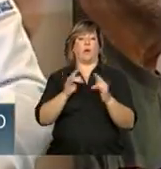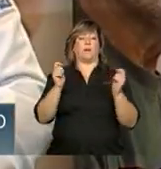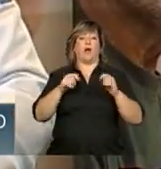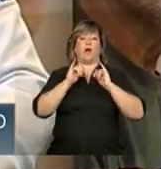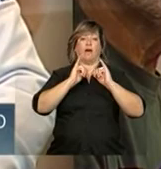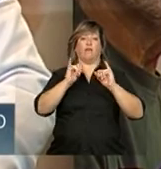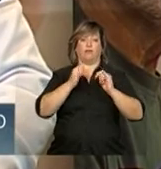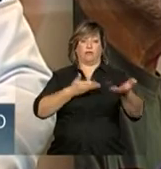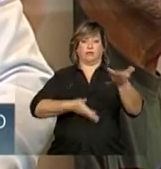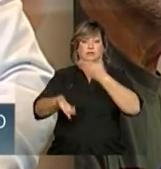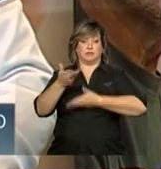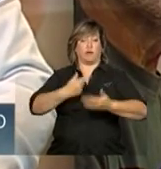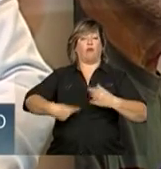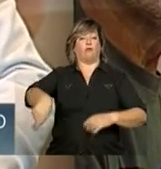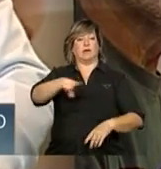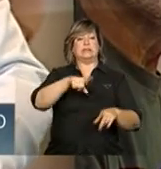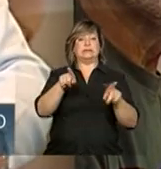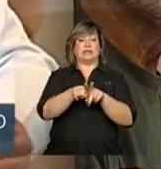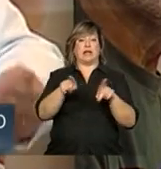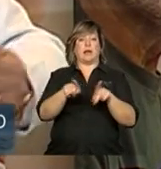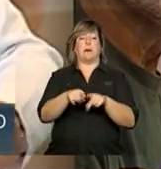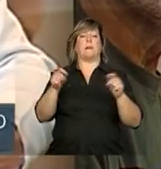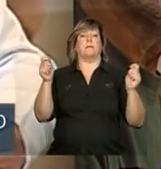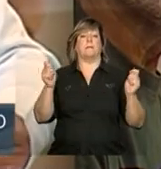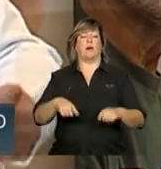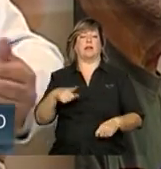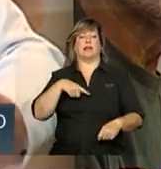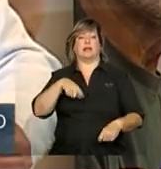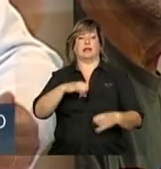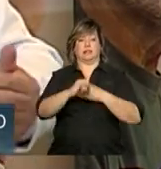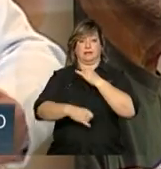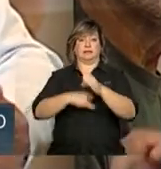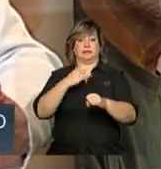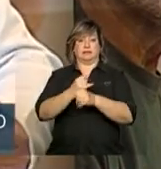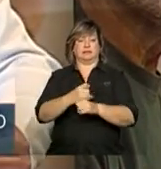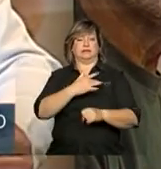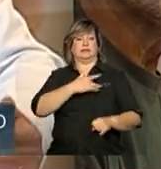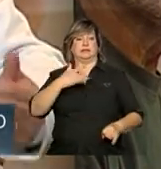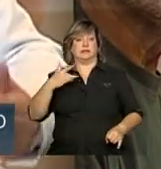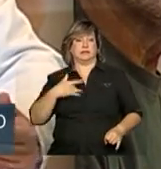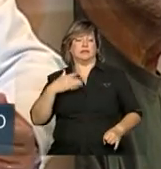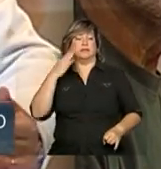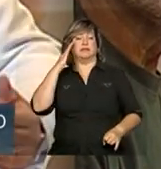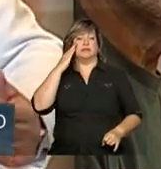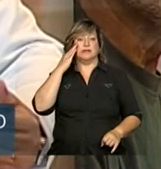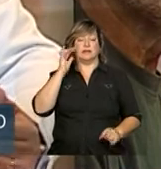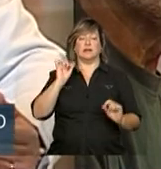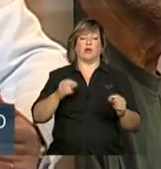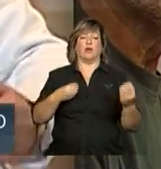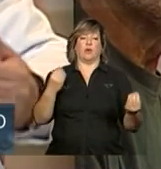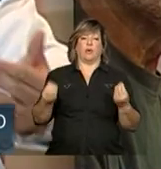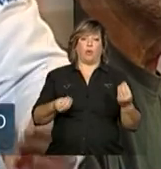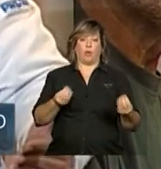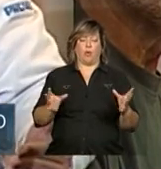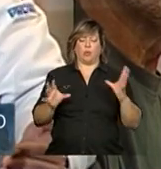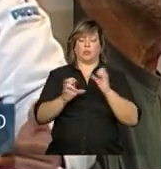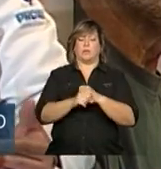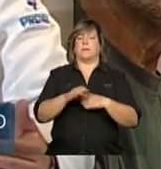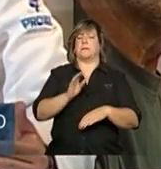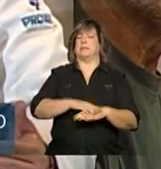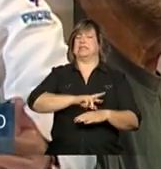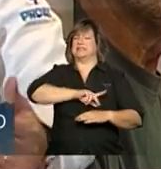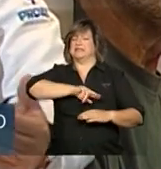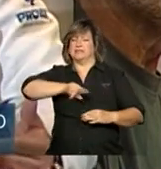de dados em que vocês também poderão ter acesso ao portal saúde baseado em evidências que tem um conteúdo grande de